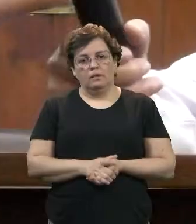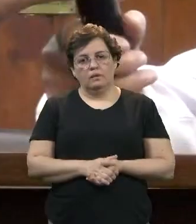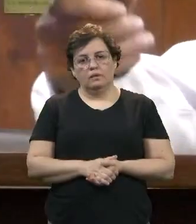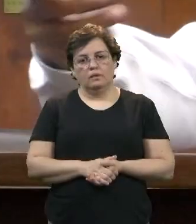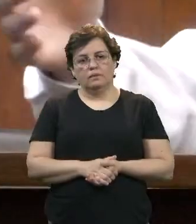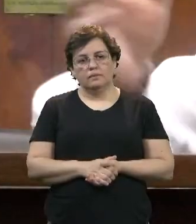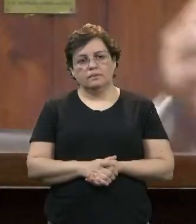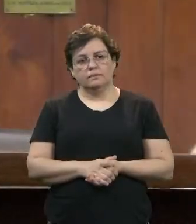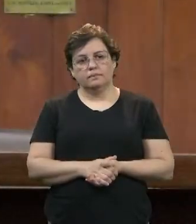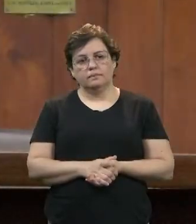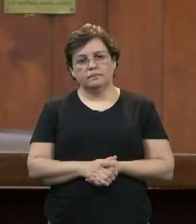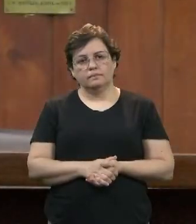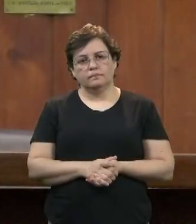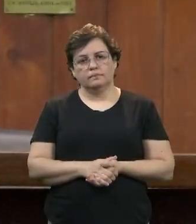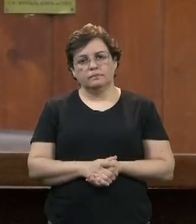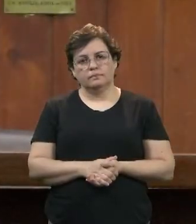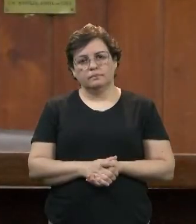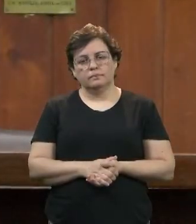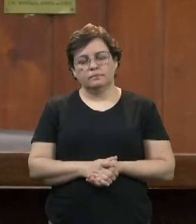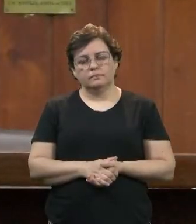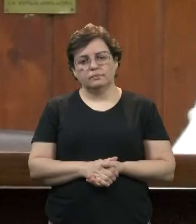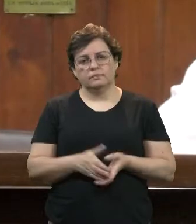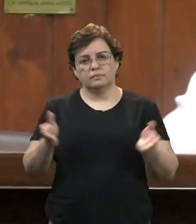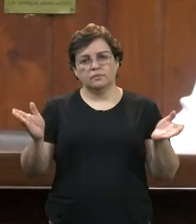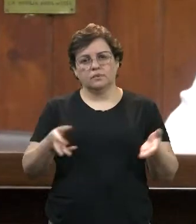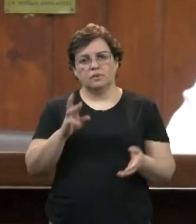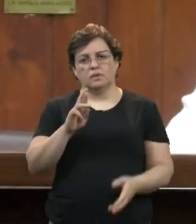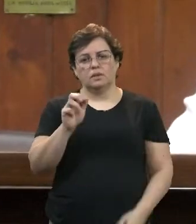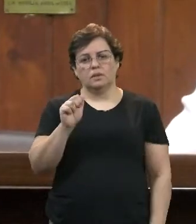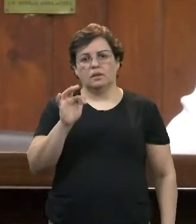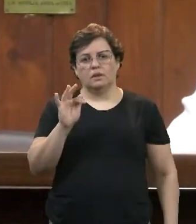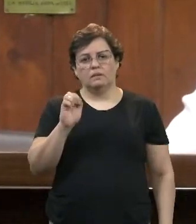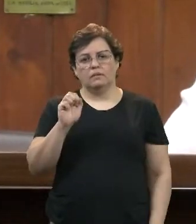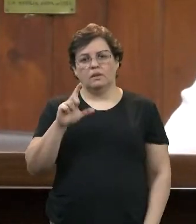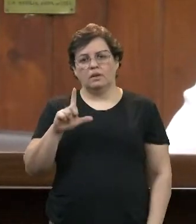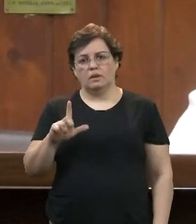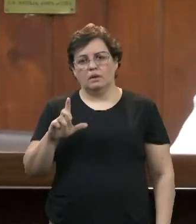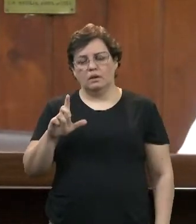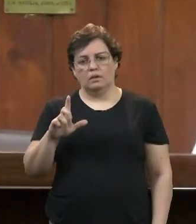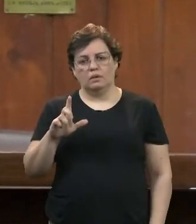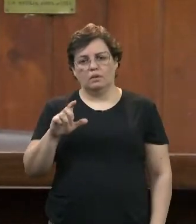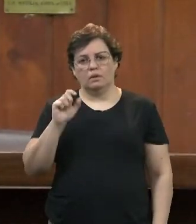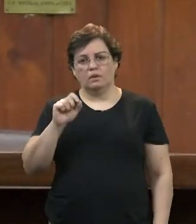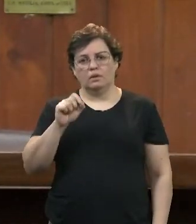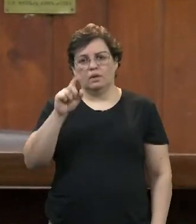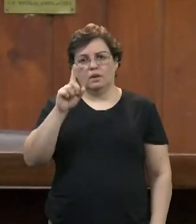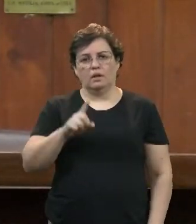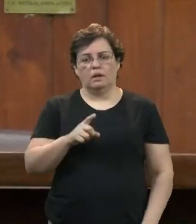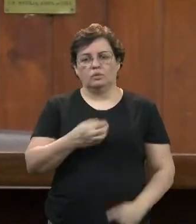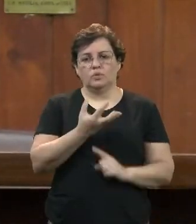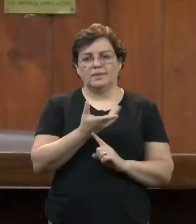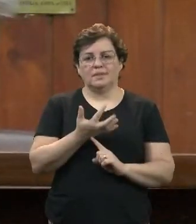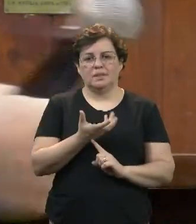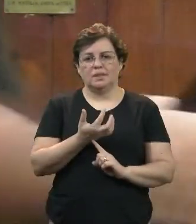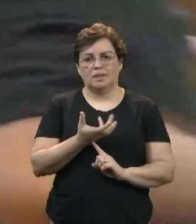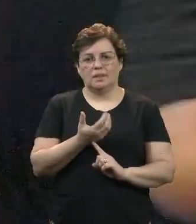Eu gostaria agora de passar a palavra ao senhor Rafael Rasteg Barbosa, gerente-geral da agência Santander.